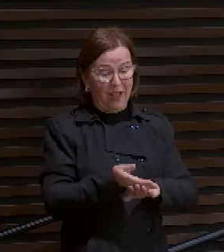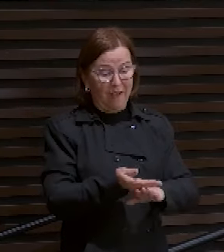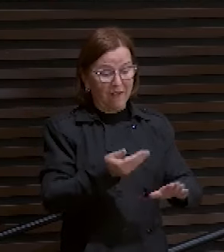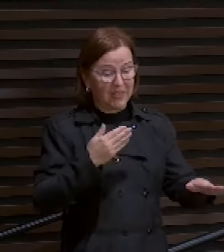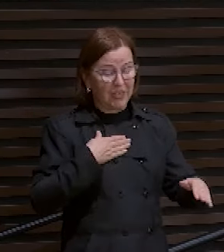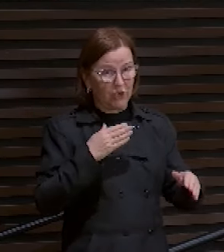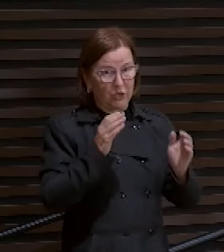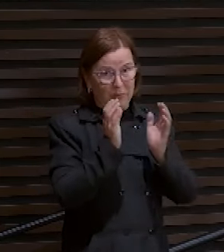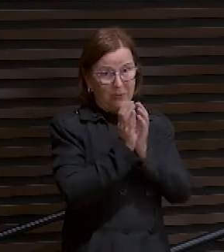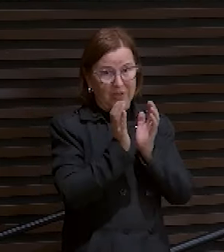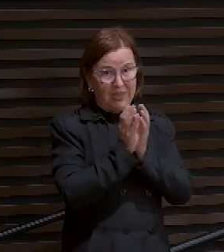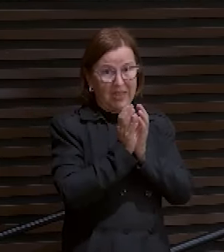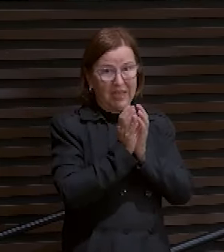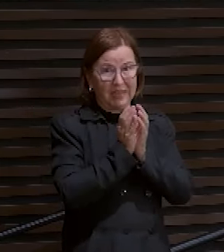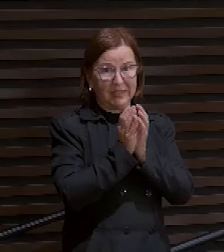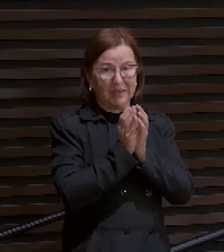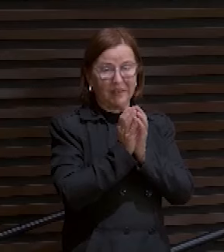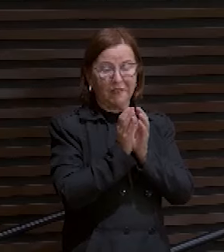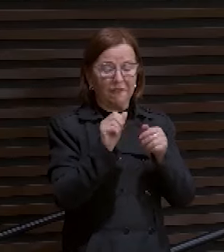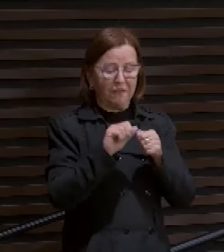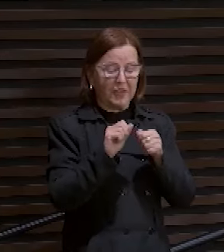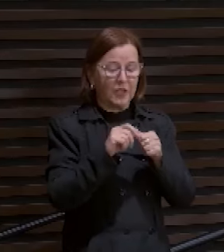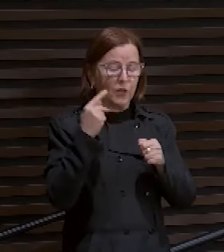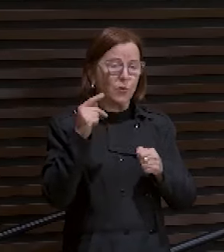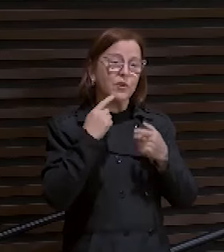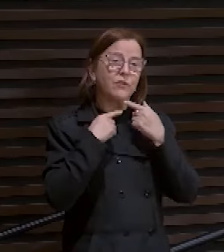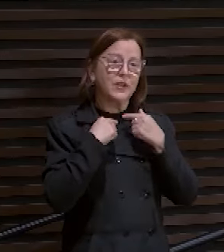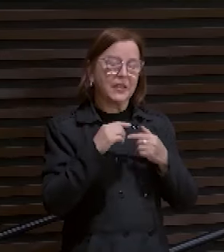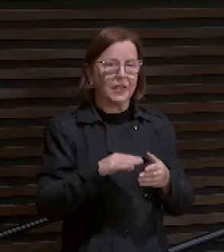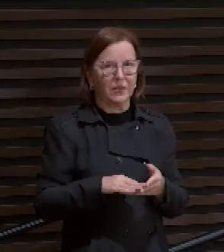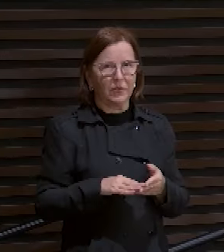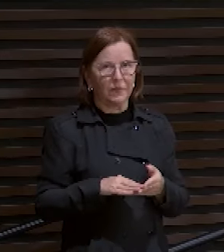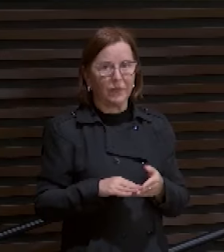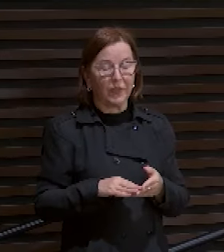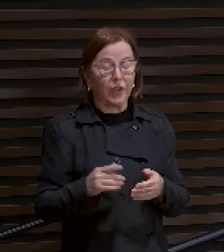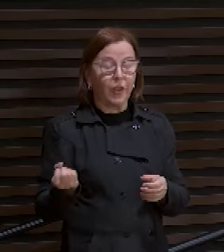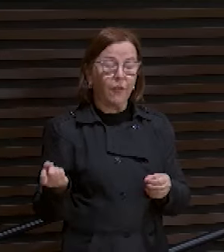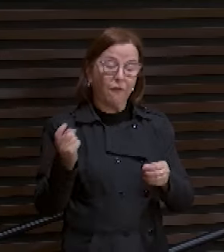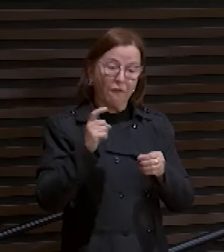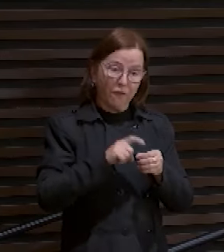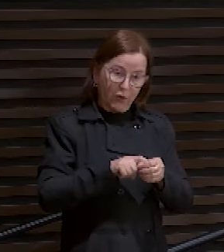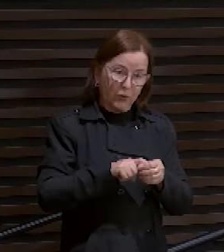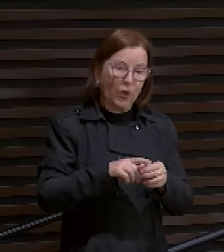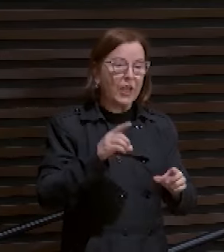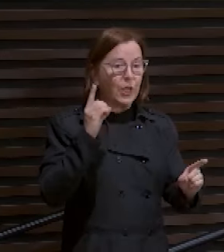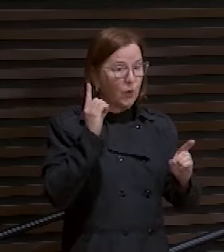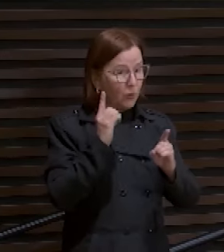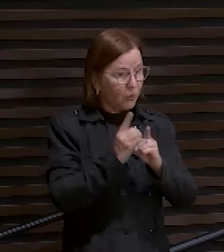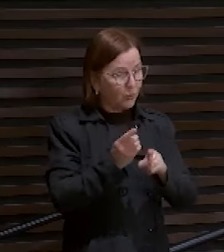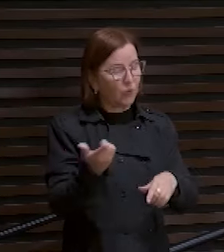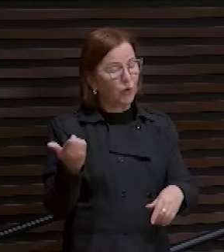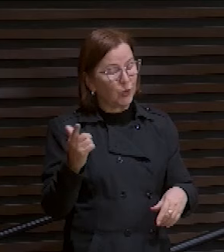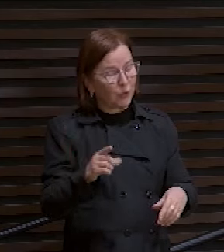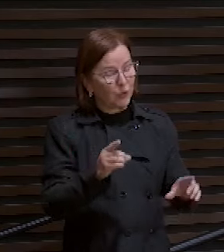vez dormindo. Olha que povo que gostava de dormir. Parece uns aqui que dorme, dorme, dorme.